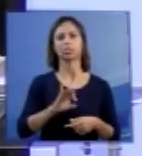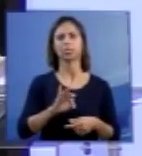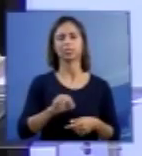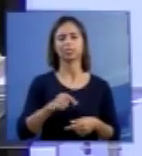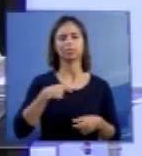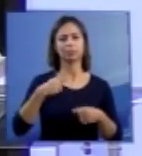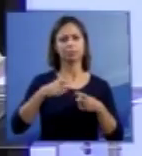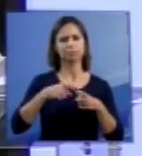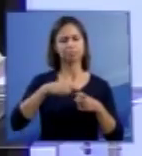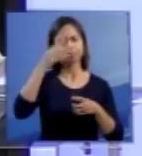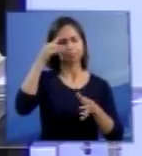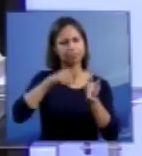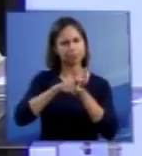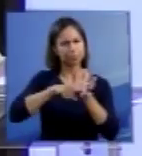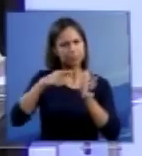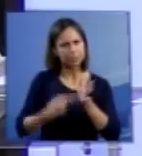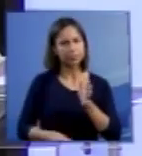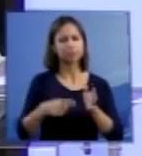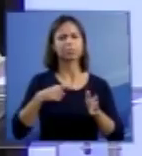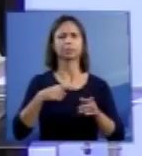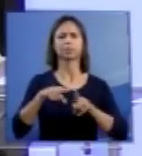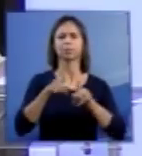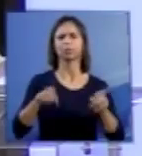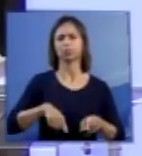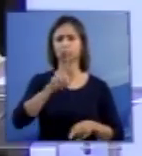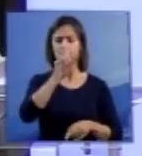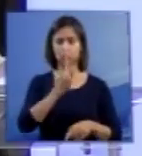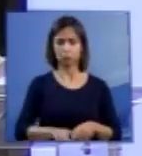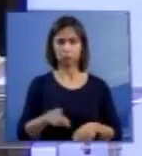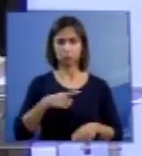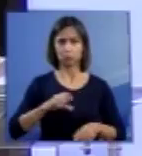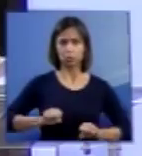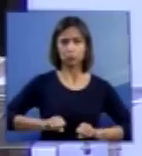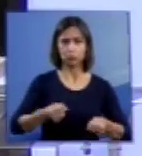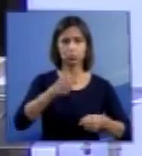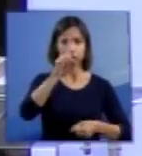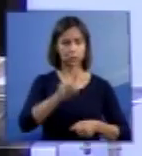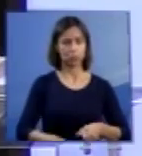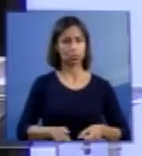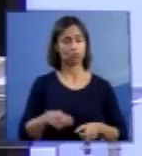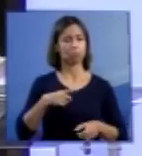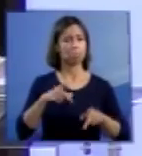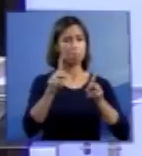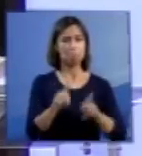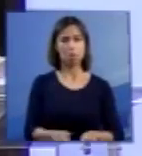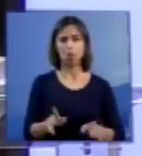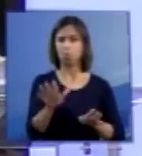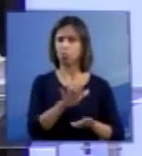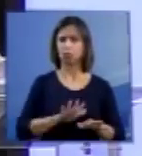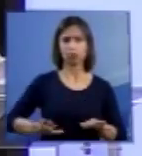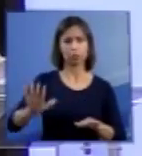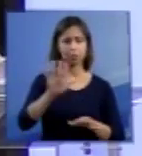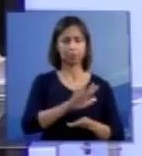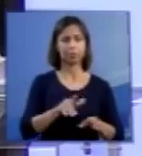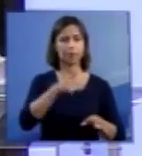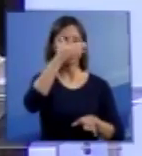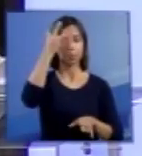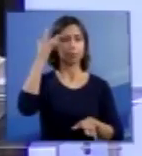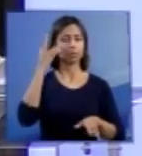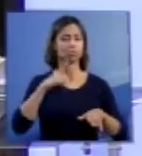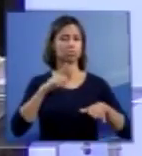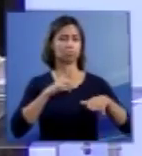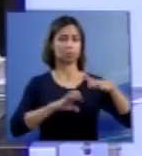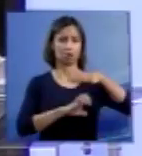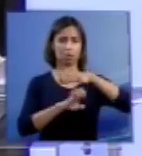legisladores, servidoras do direito, a população, de maneira geral, e pessoas e instituições